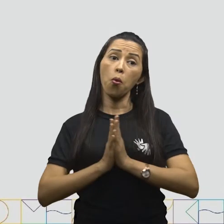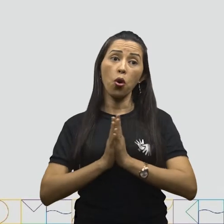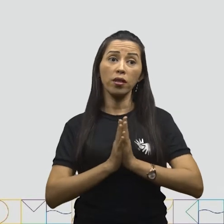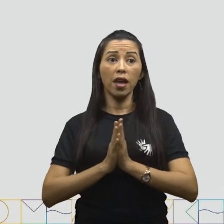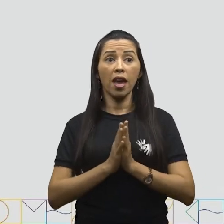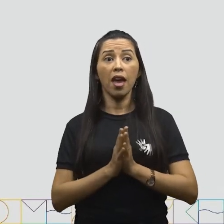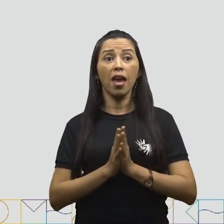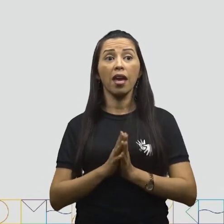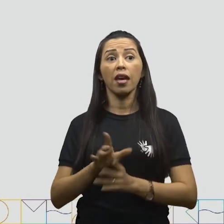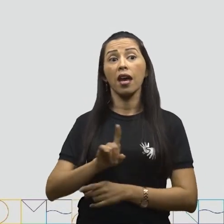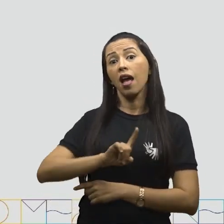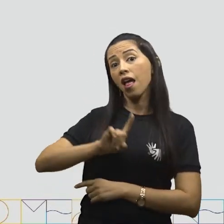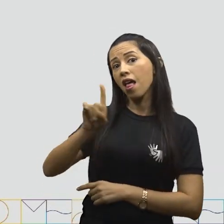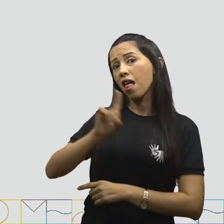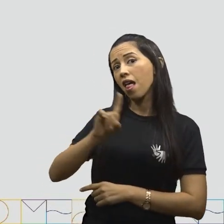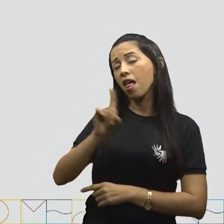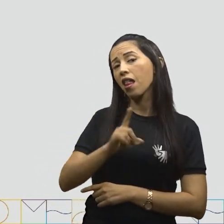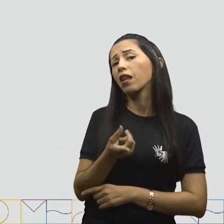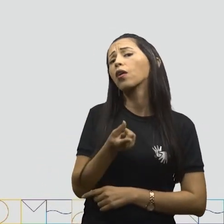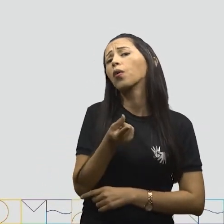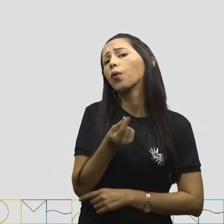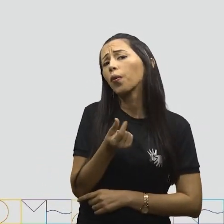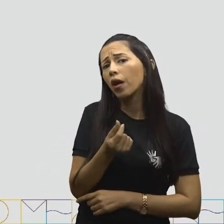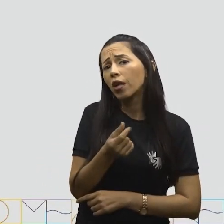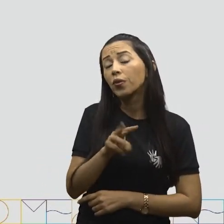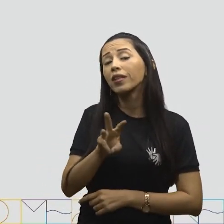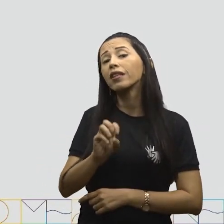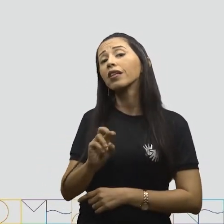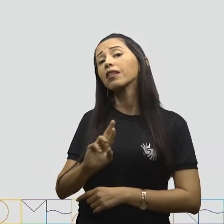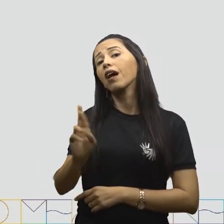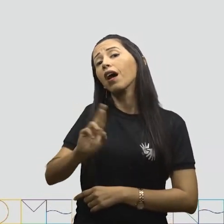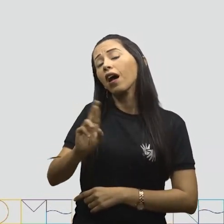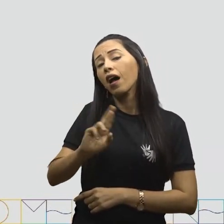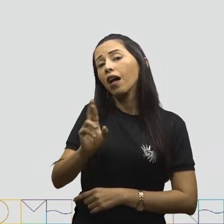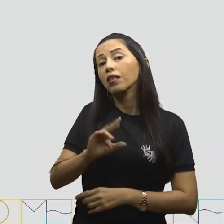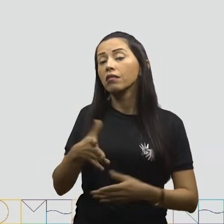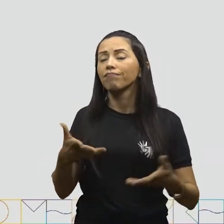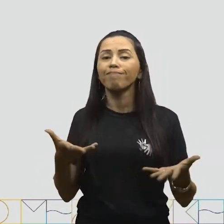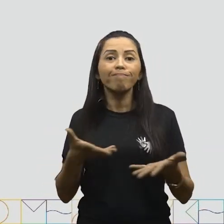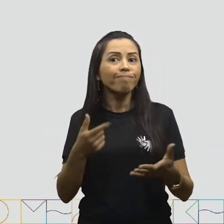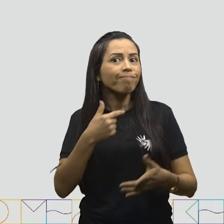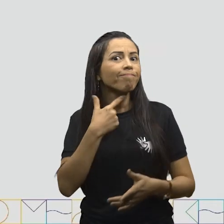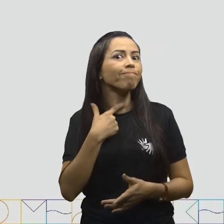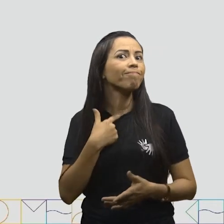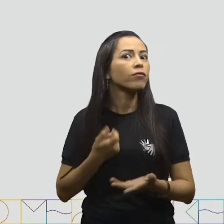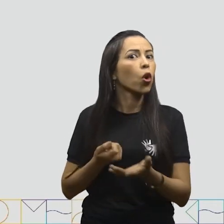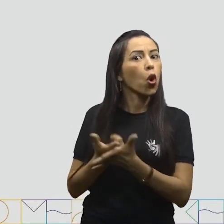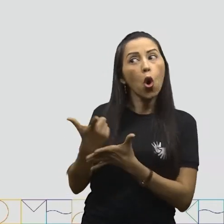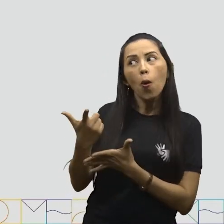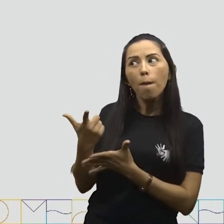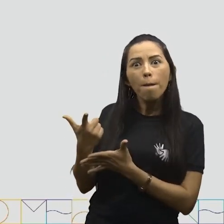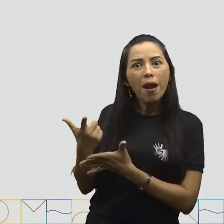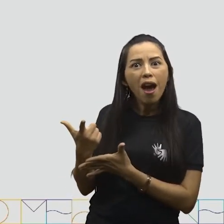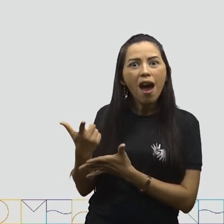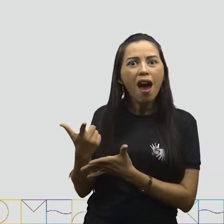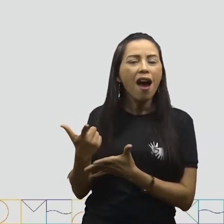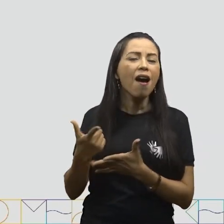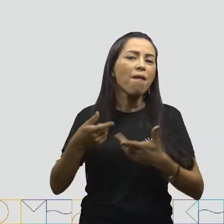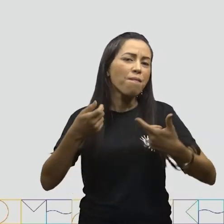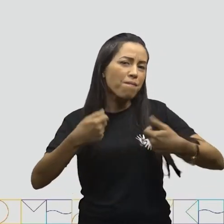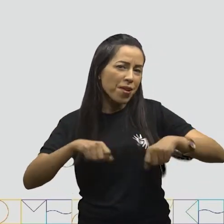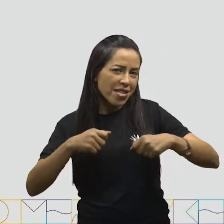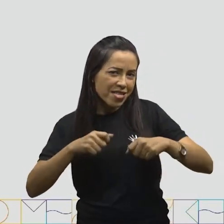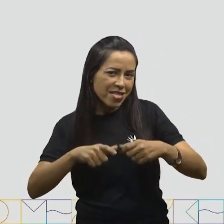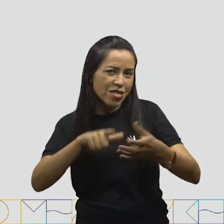Ela custa 30 reais. Para comprá-la, precisaremos das